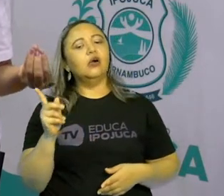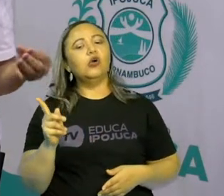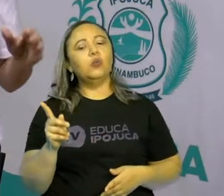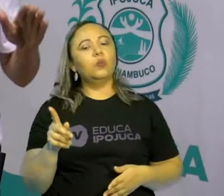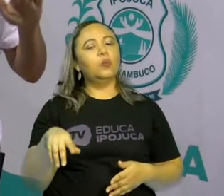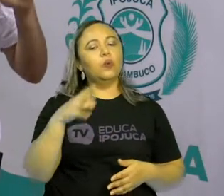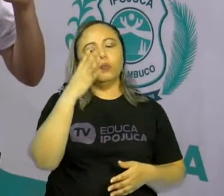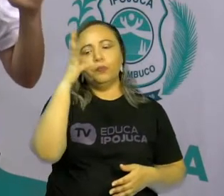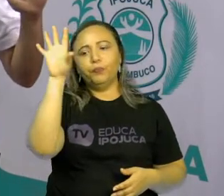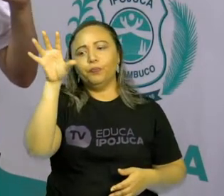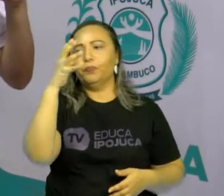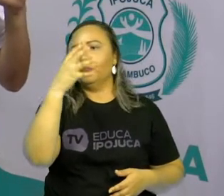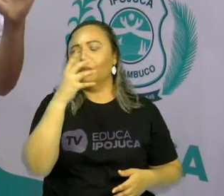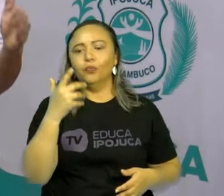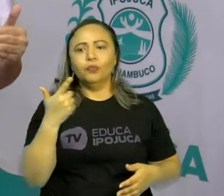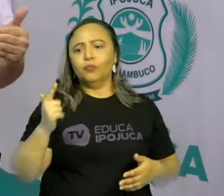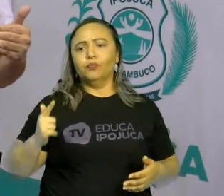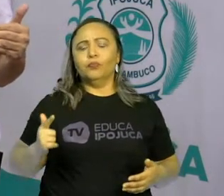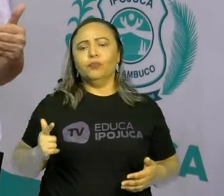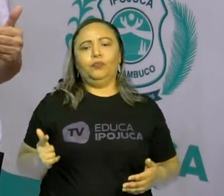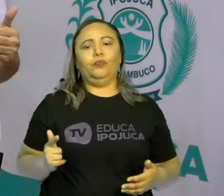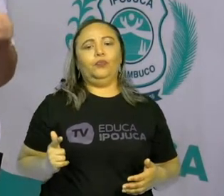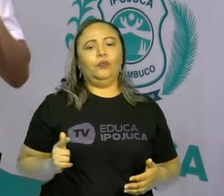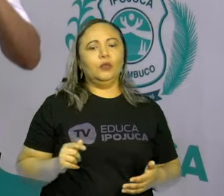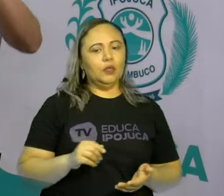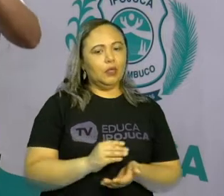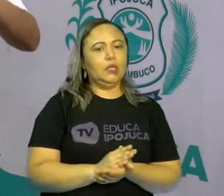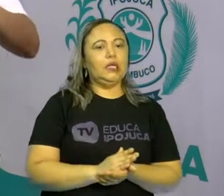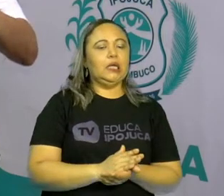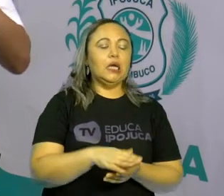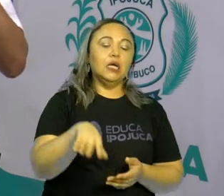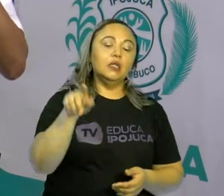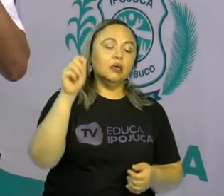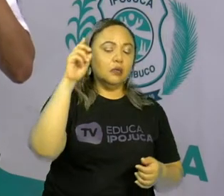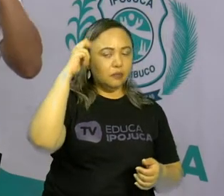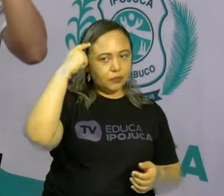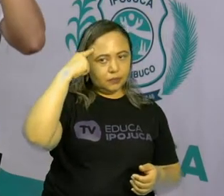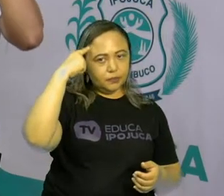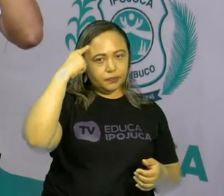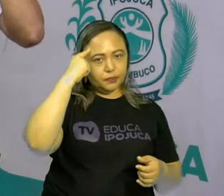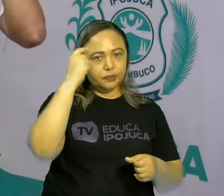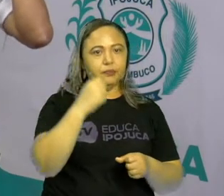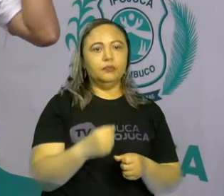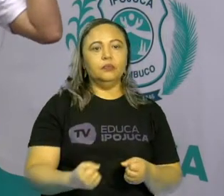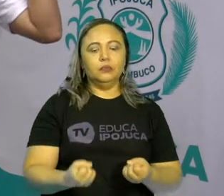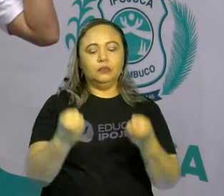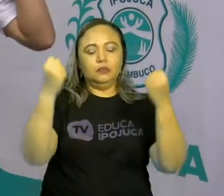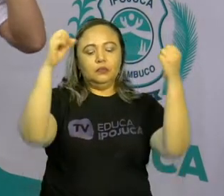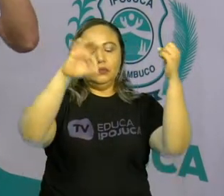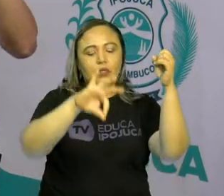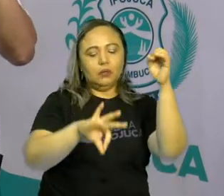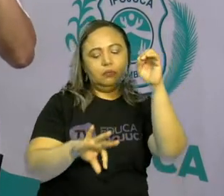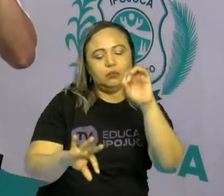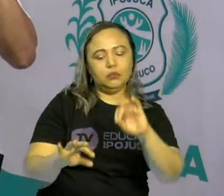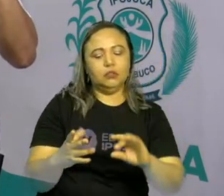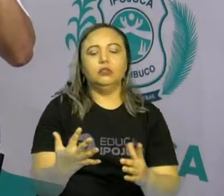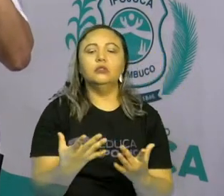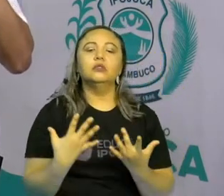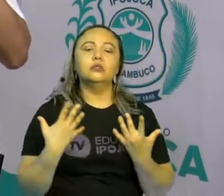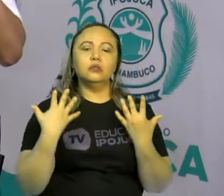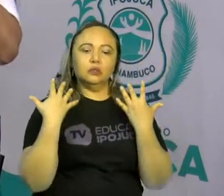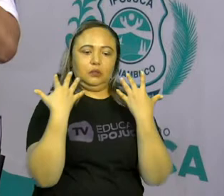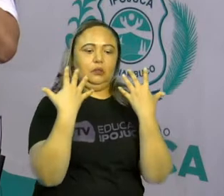ia ter mais. Então, eles começaram a pensar em plantar para ter futuramente. Começaram já a formar grupos.